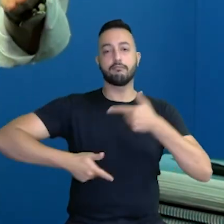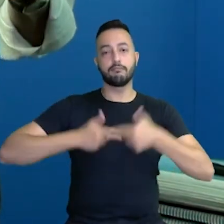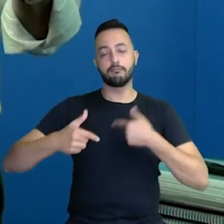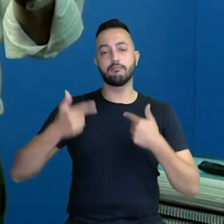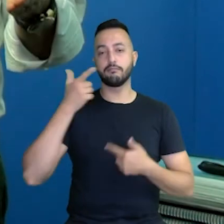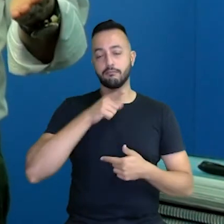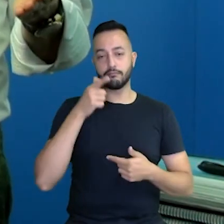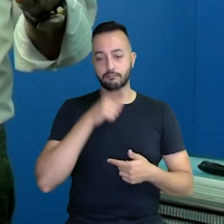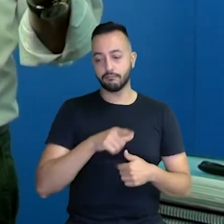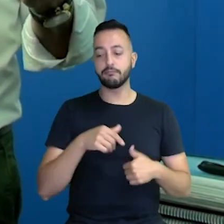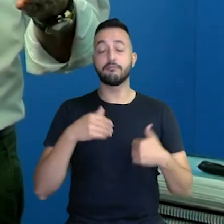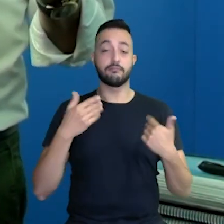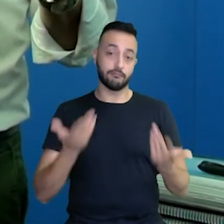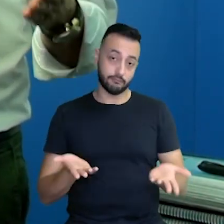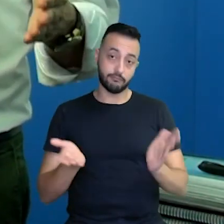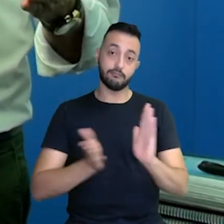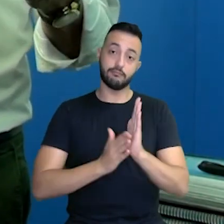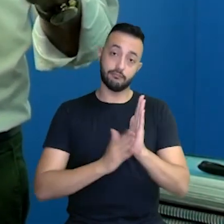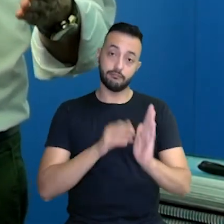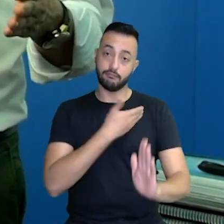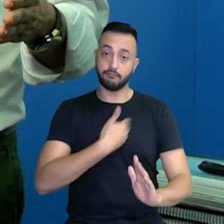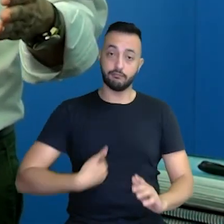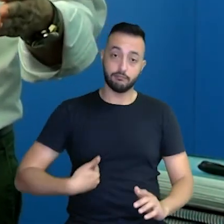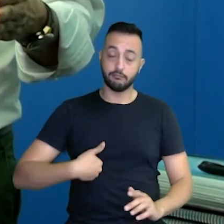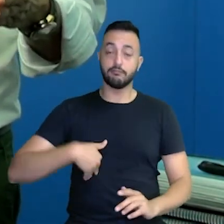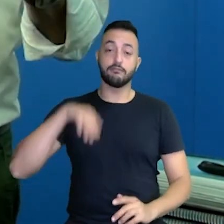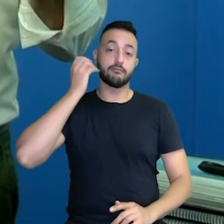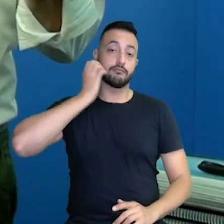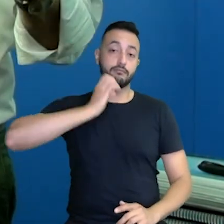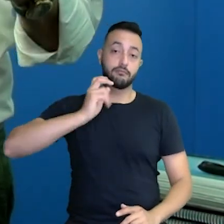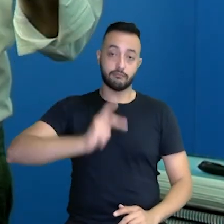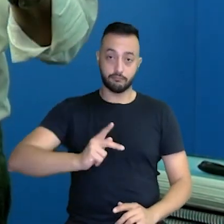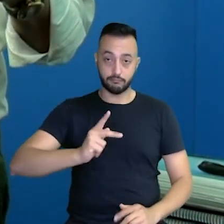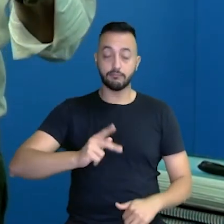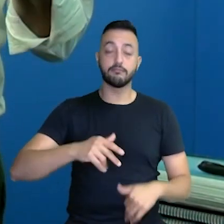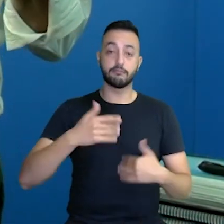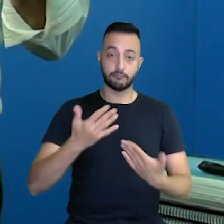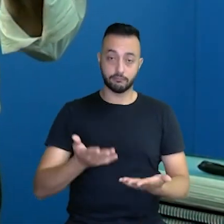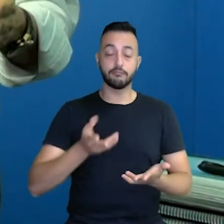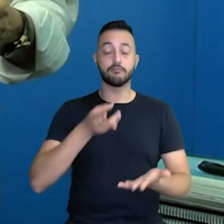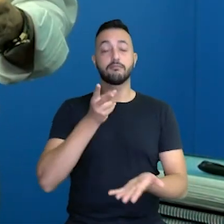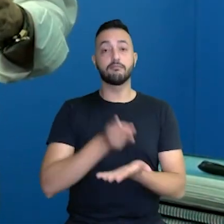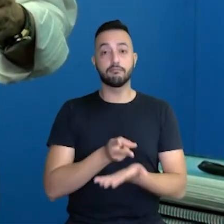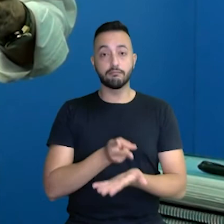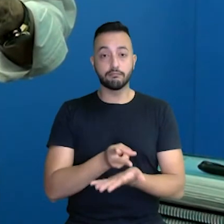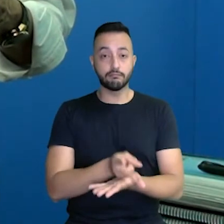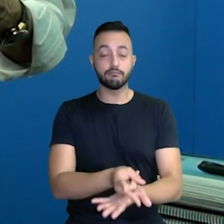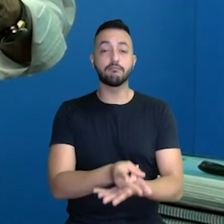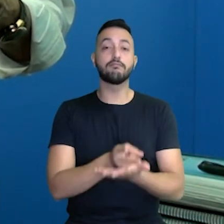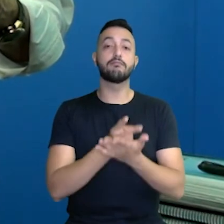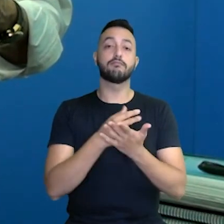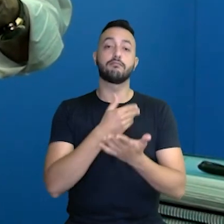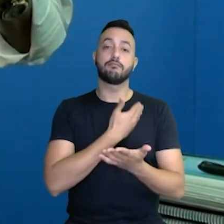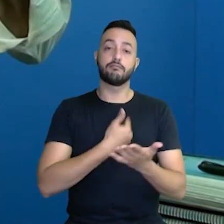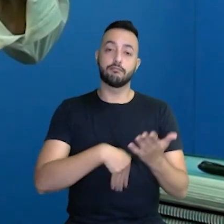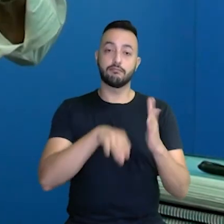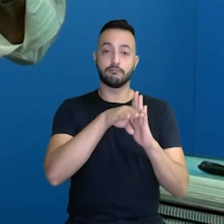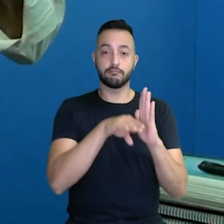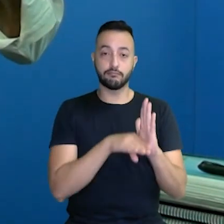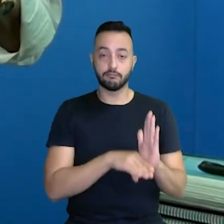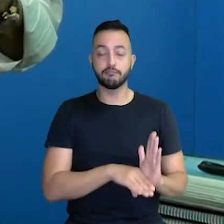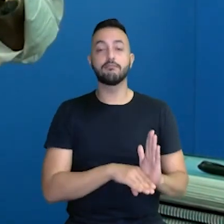trabalho. Essa é a proposta do governo Paulo Roberto, estamos seguindo a risca o seu plano de governo,